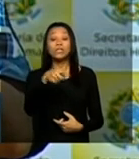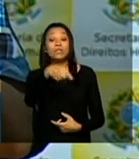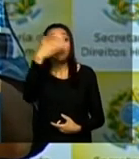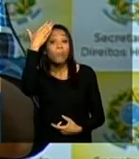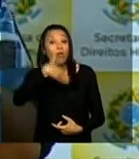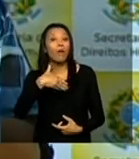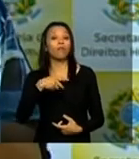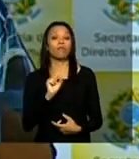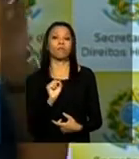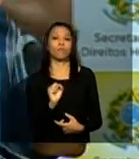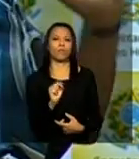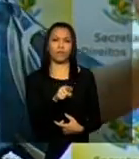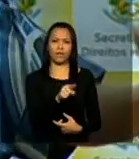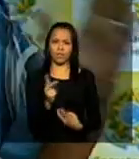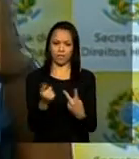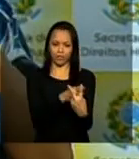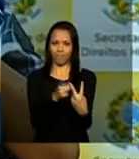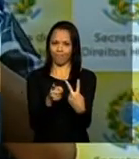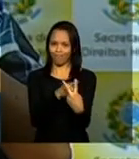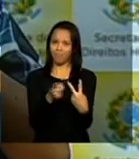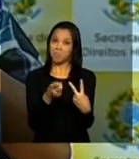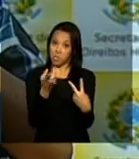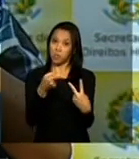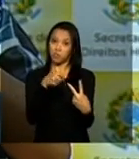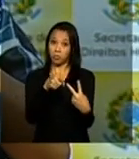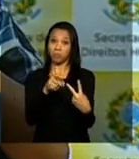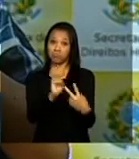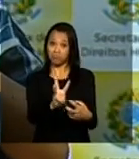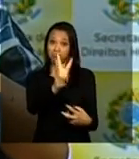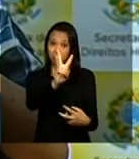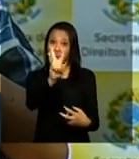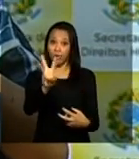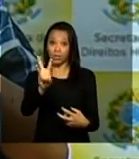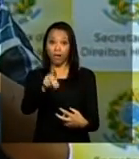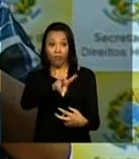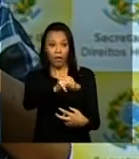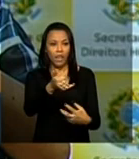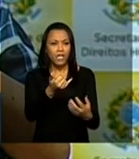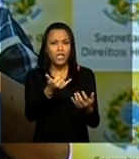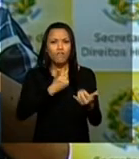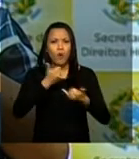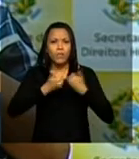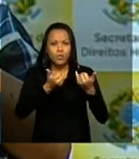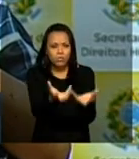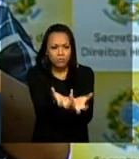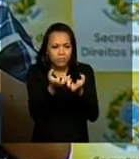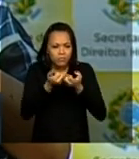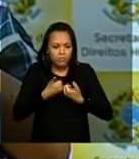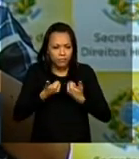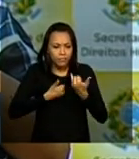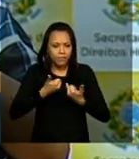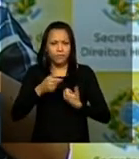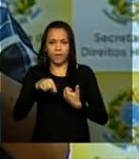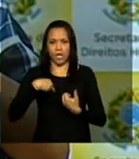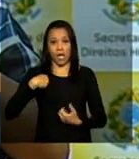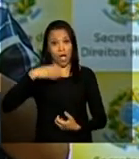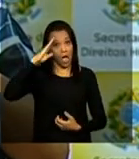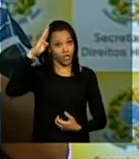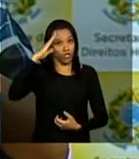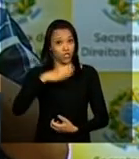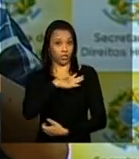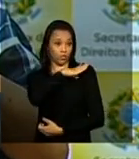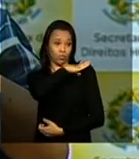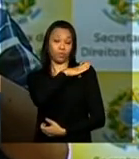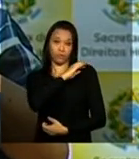exatamente aquilo que o portal vai nos trazer esse a ditadura foi um movimento